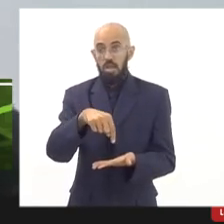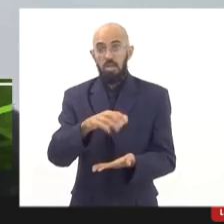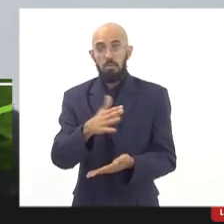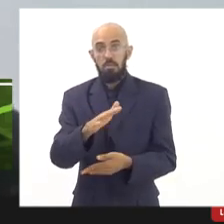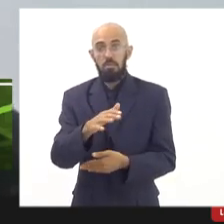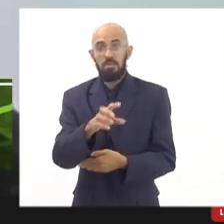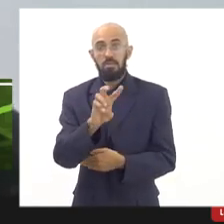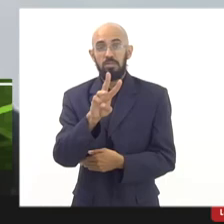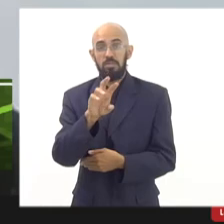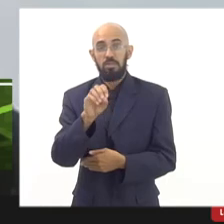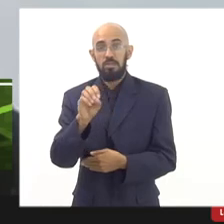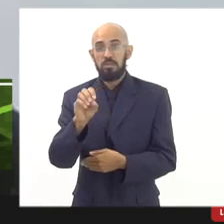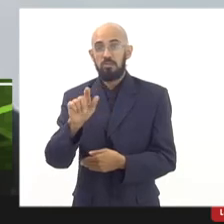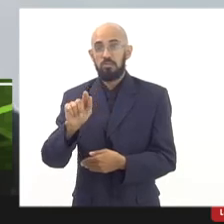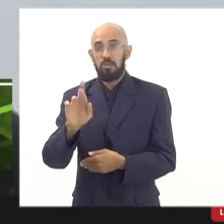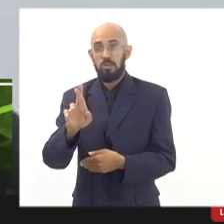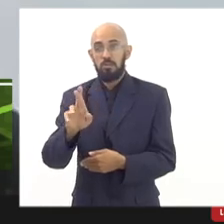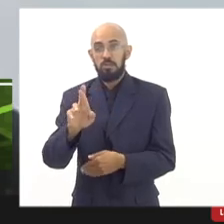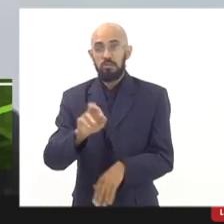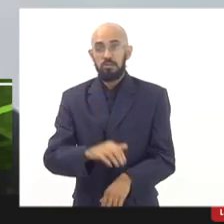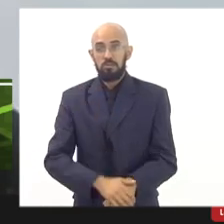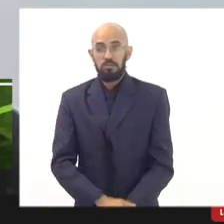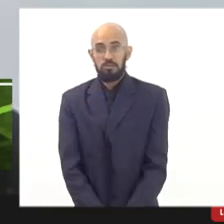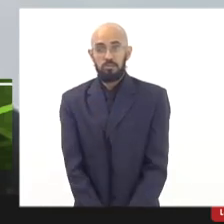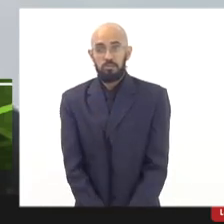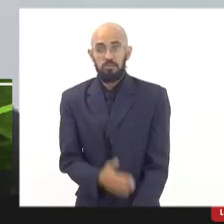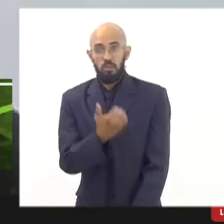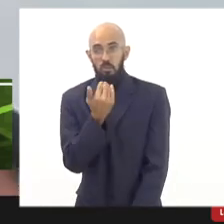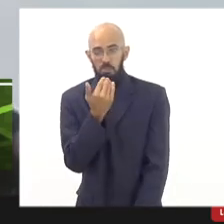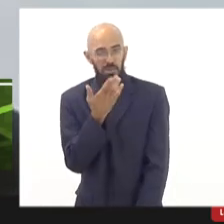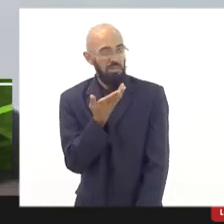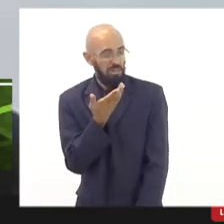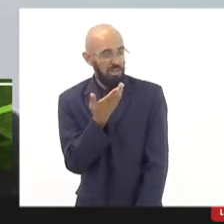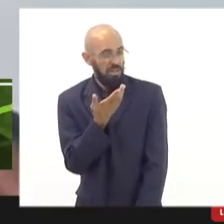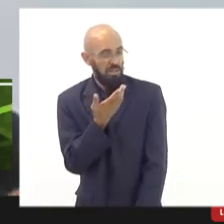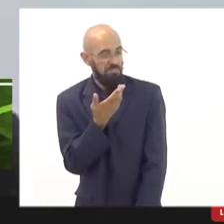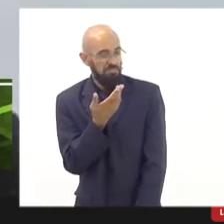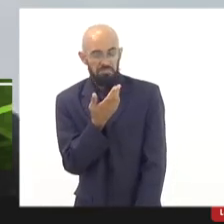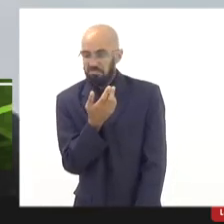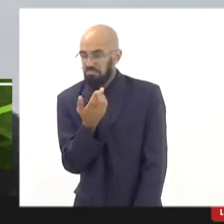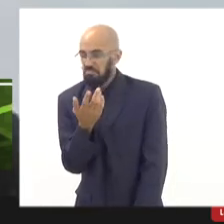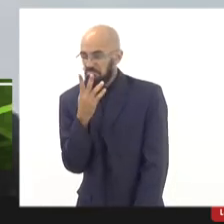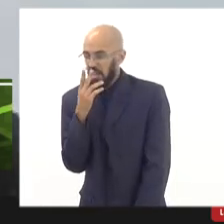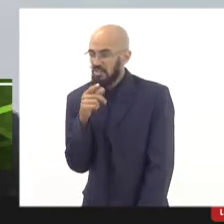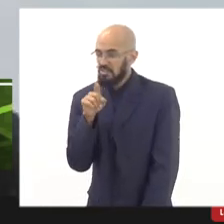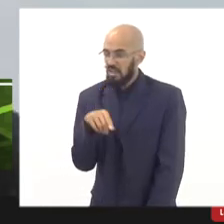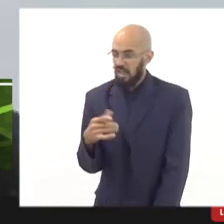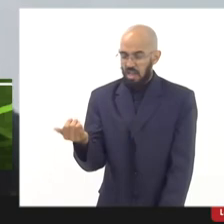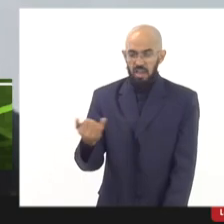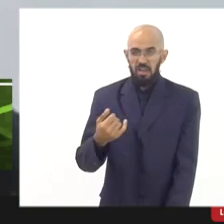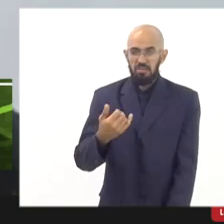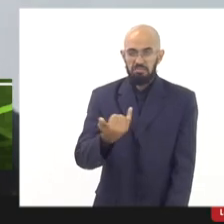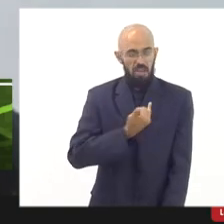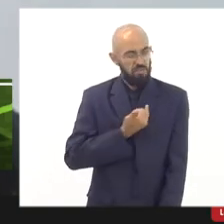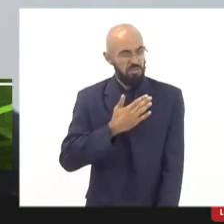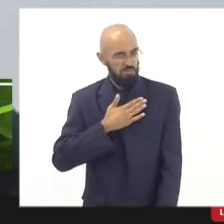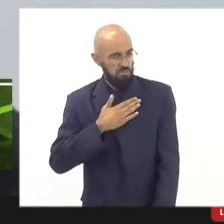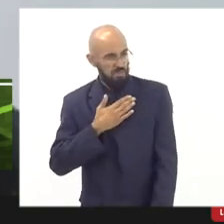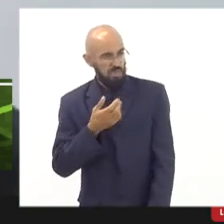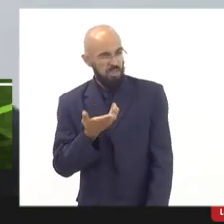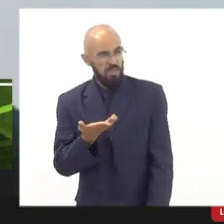dar aí 300 gramas de comida, me corrijam que eu agora estou, se eu estiver